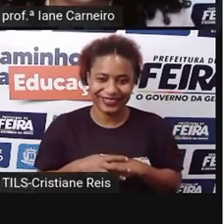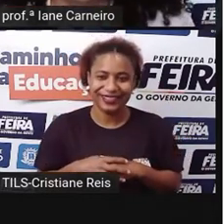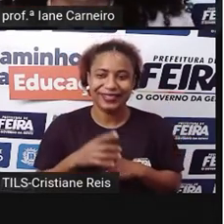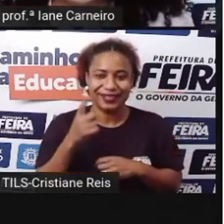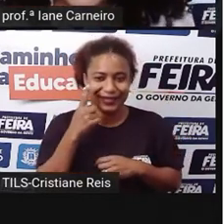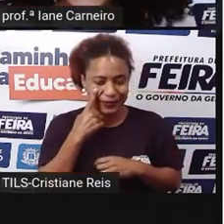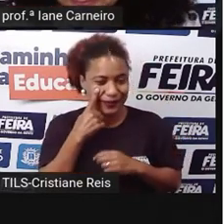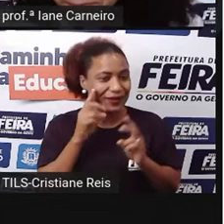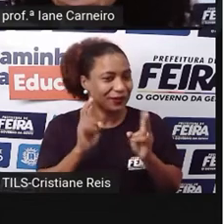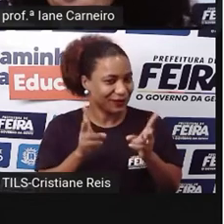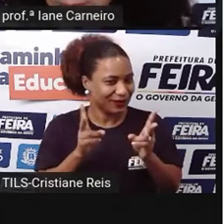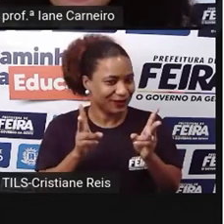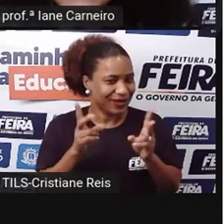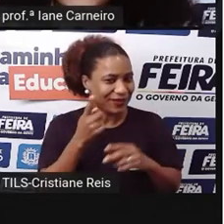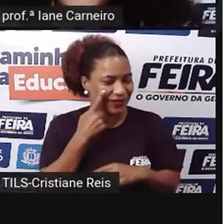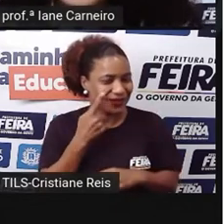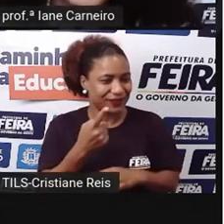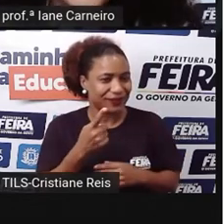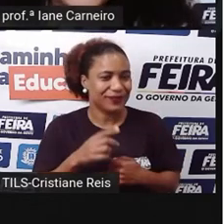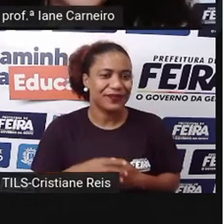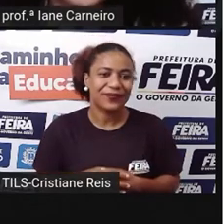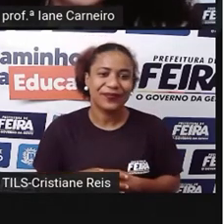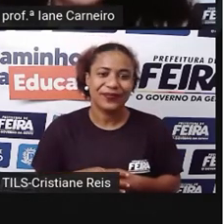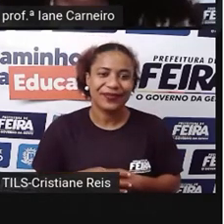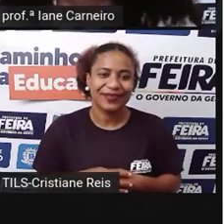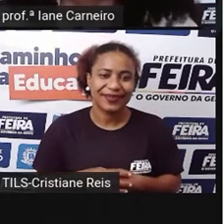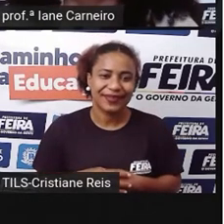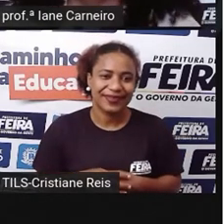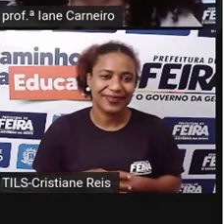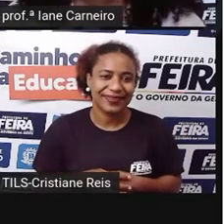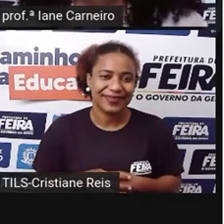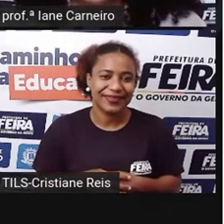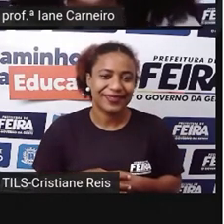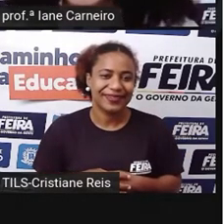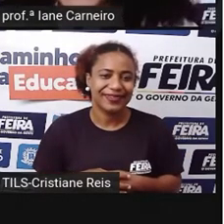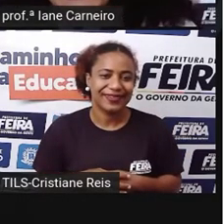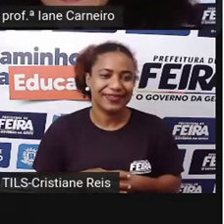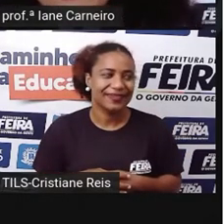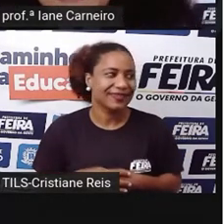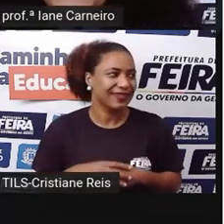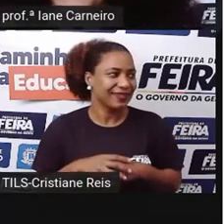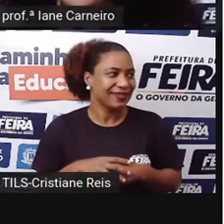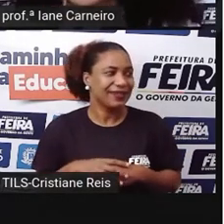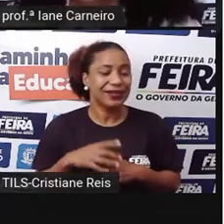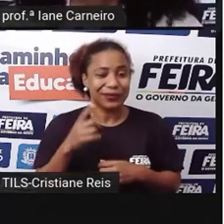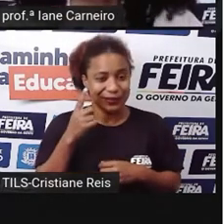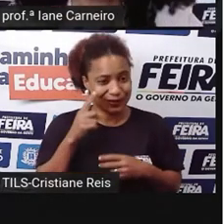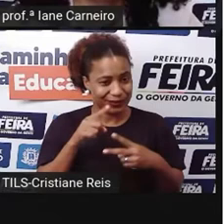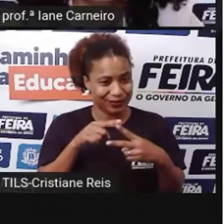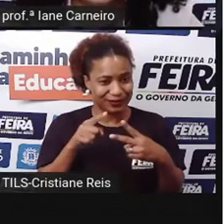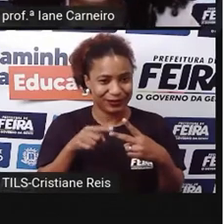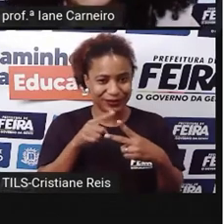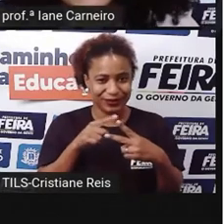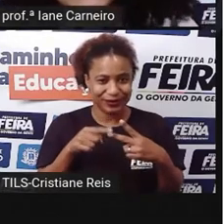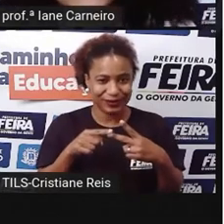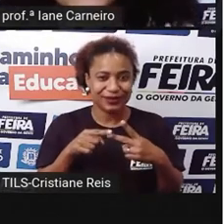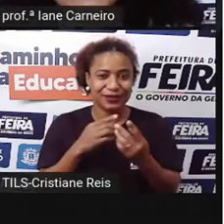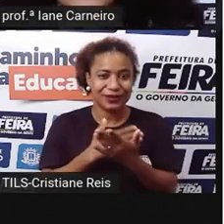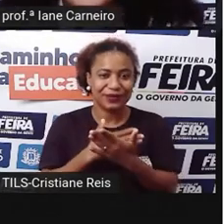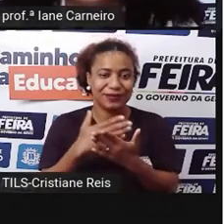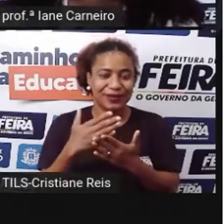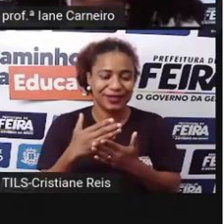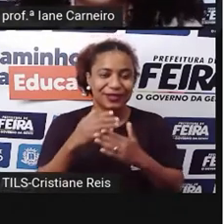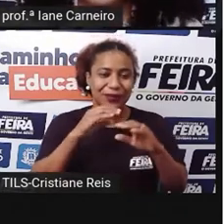continuar, tá certo? Então eles dois se comunicaram por e-mail e olha que interessante,